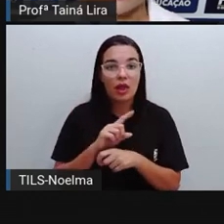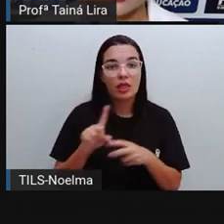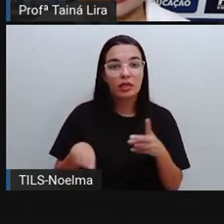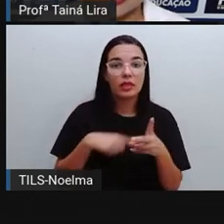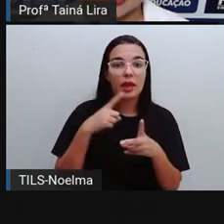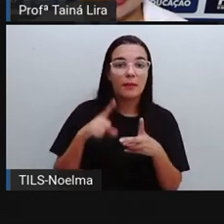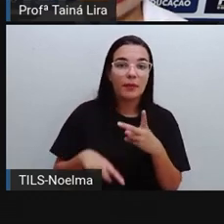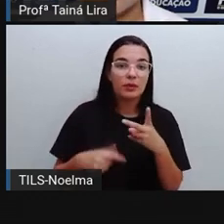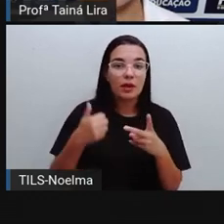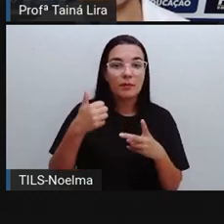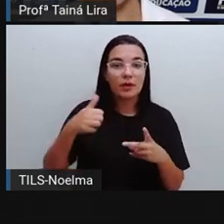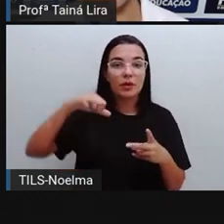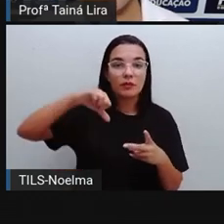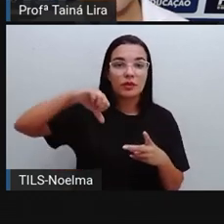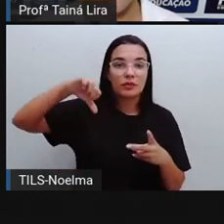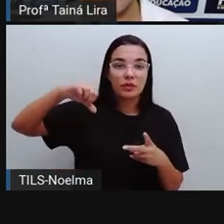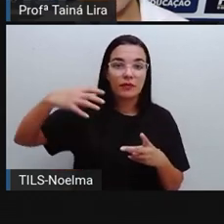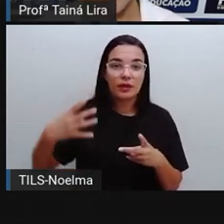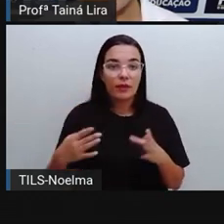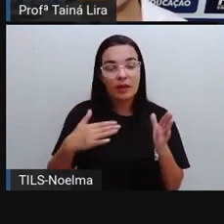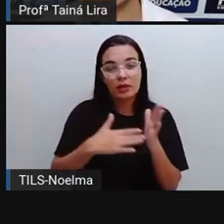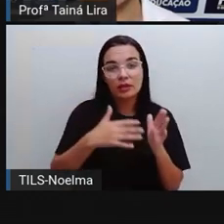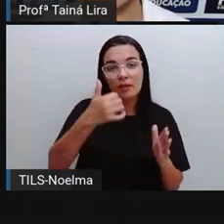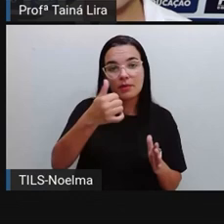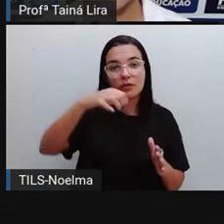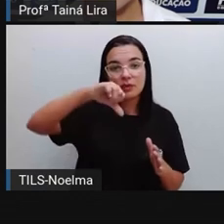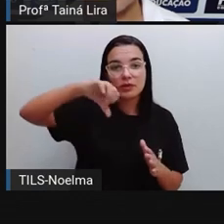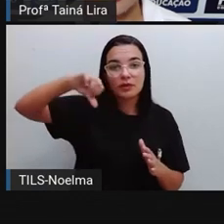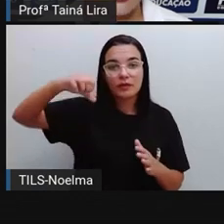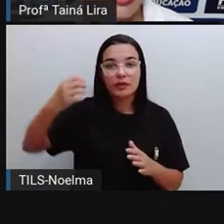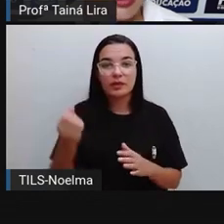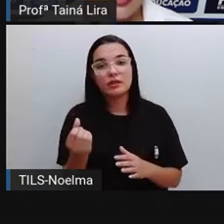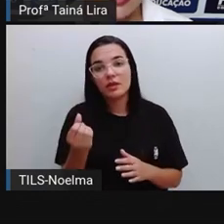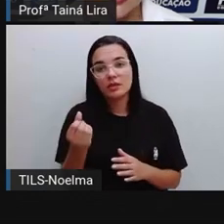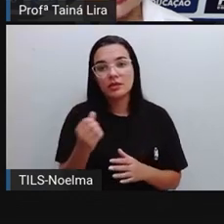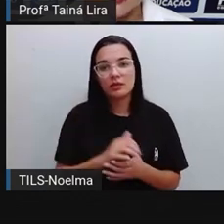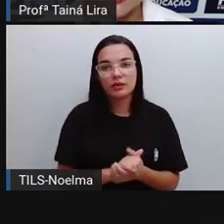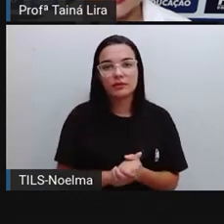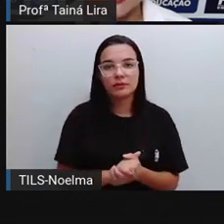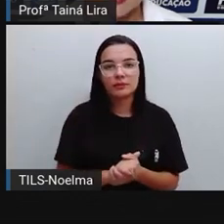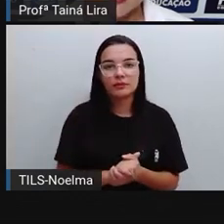1983 e de 1994 a 1996.